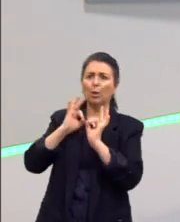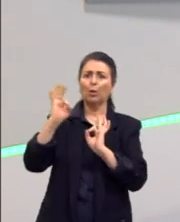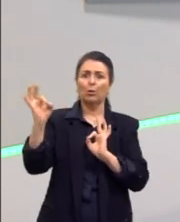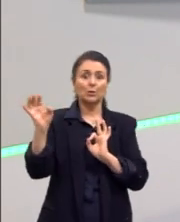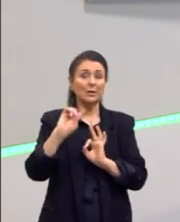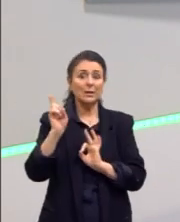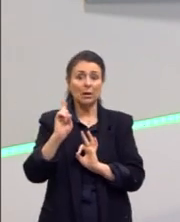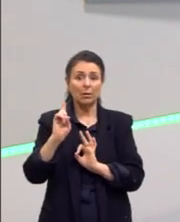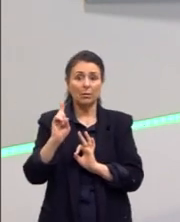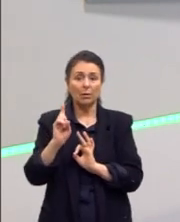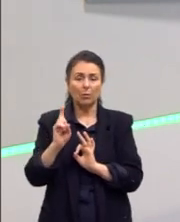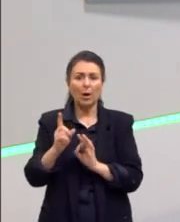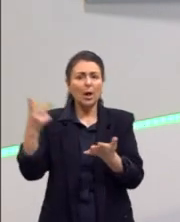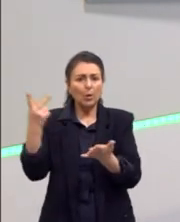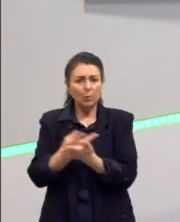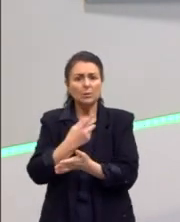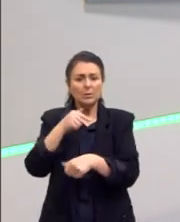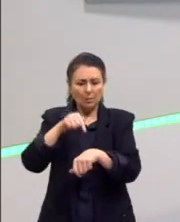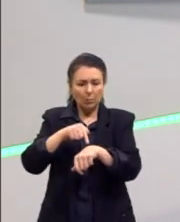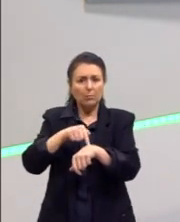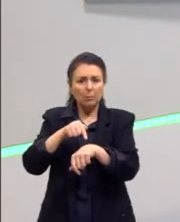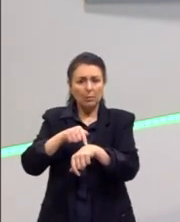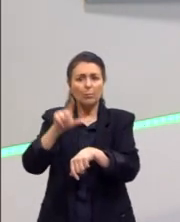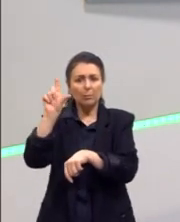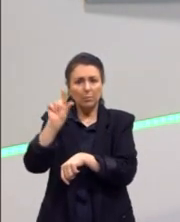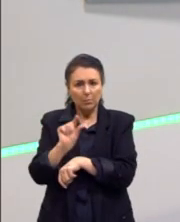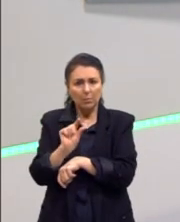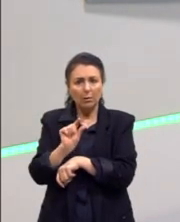muito próxima. Ela aconteceu há pouquíssimo tempo.